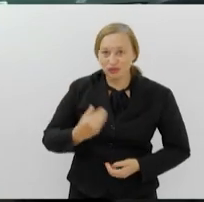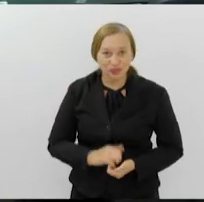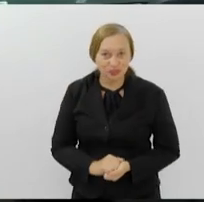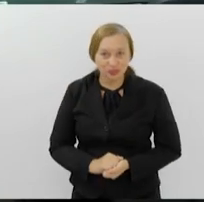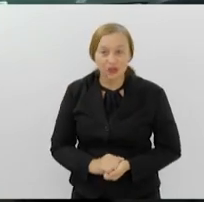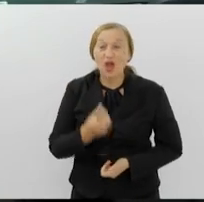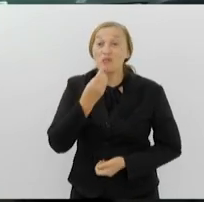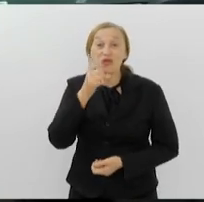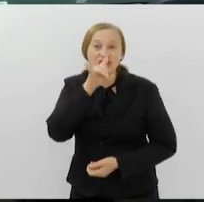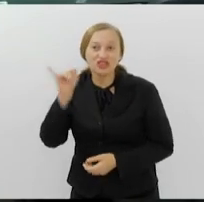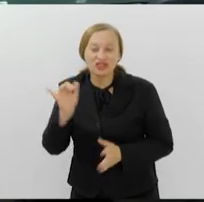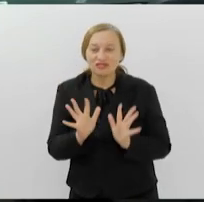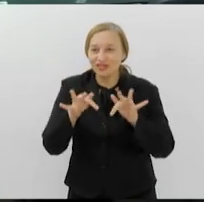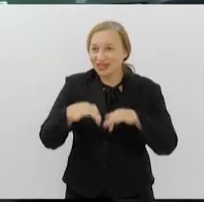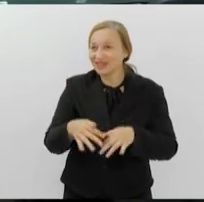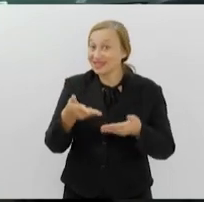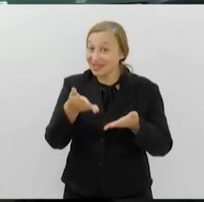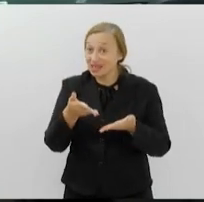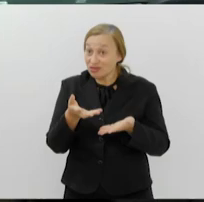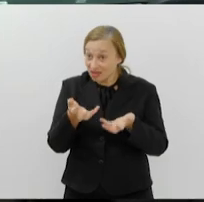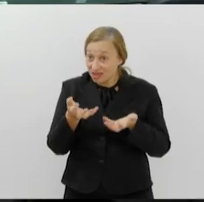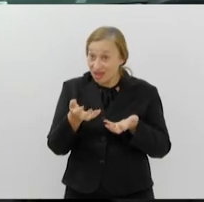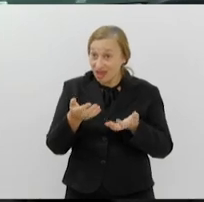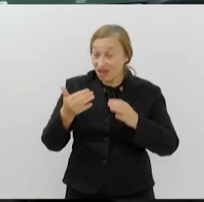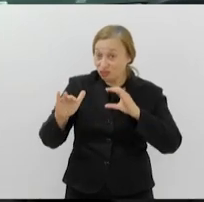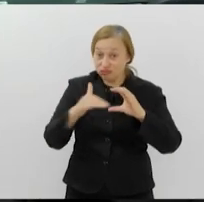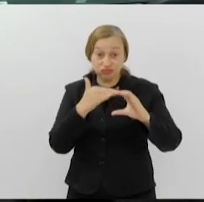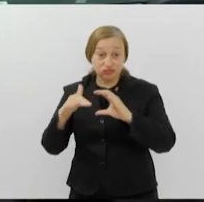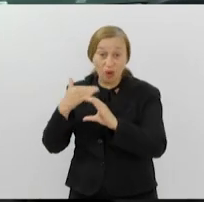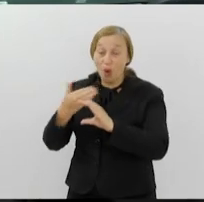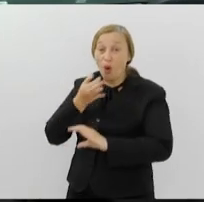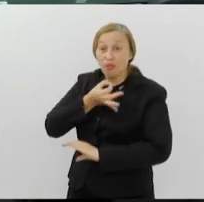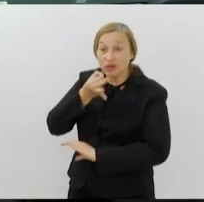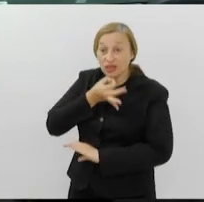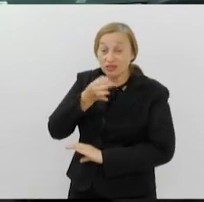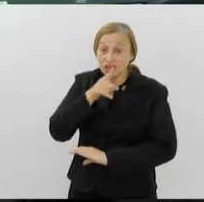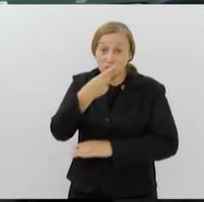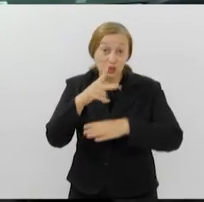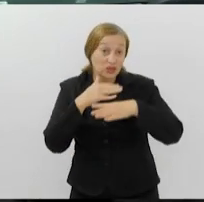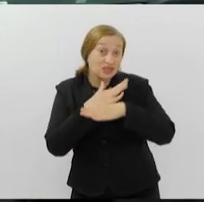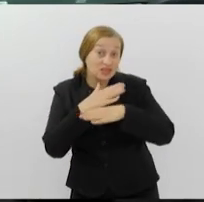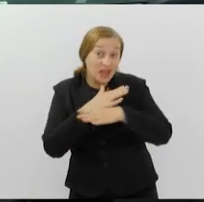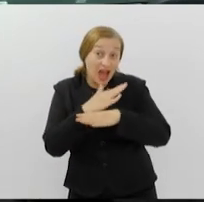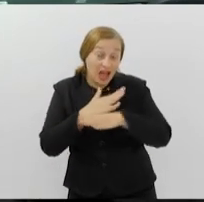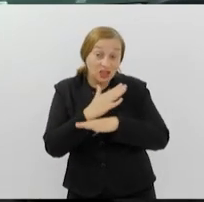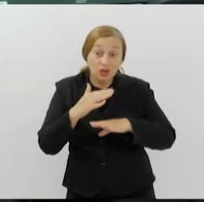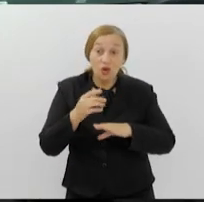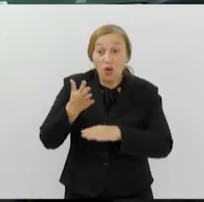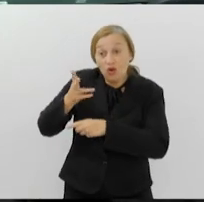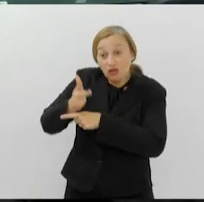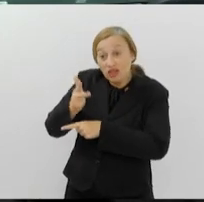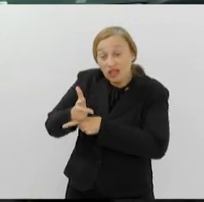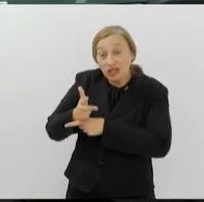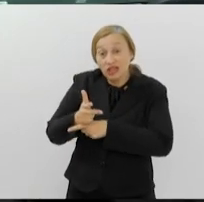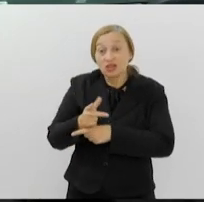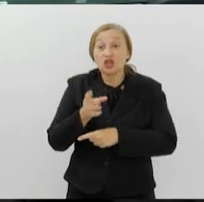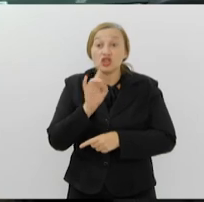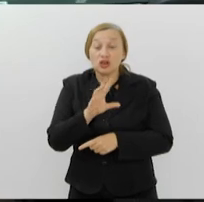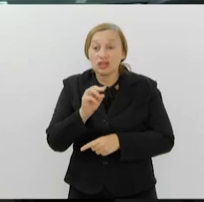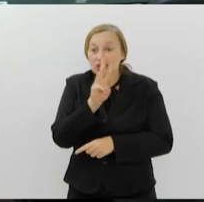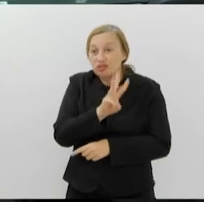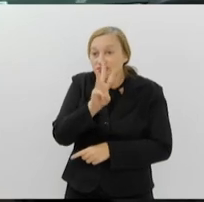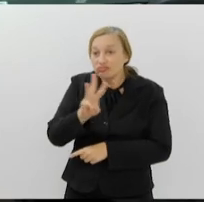O Bom Dia Alerja termina aqui. Se você quiser enviar sugestões ou vídeos aí da sua cidade, é só acessar nosso e-mail, tvalerja, arrobaalerja